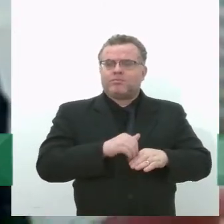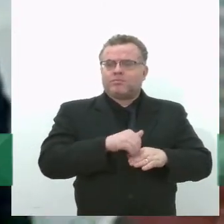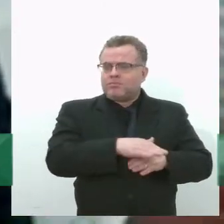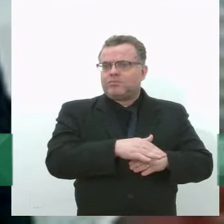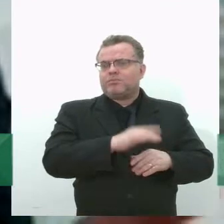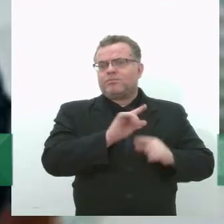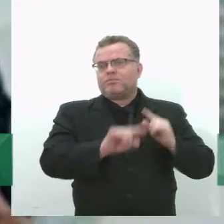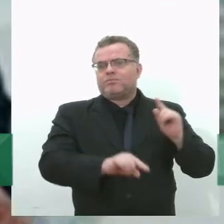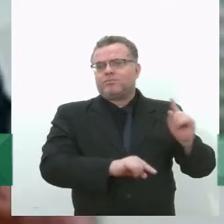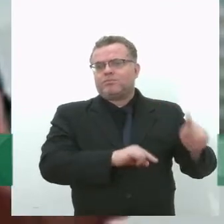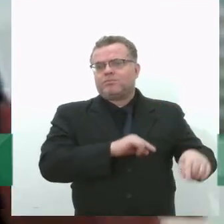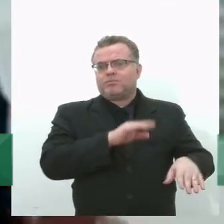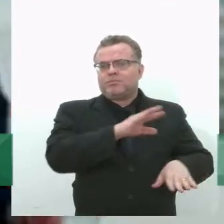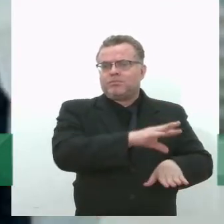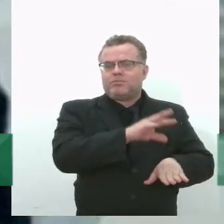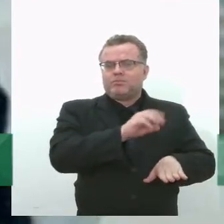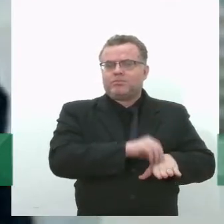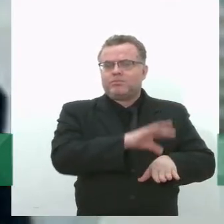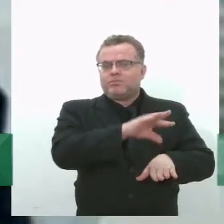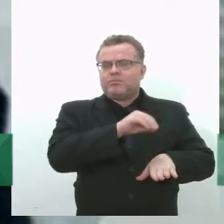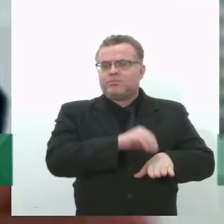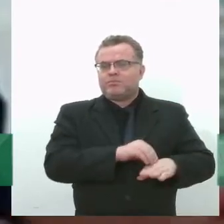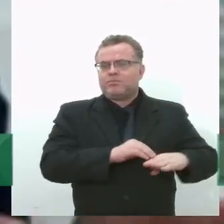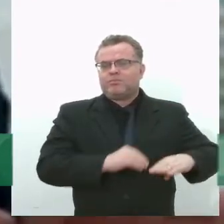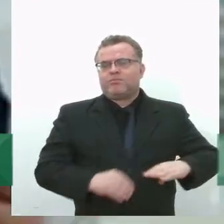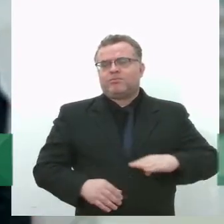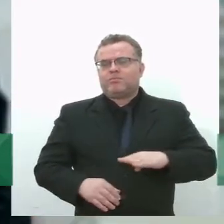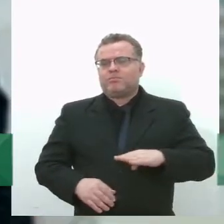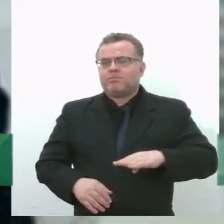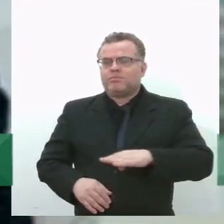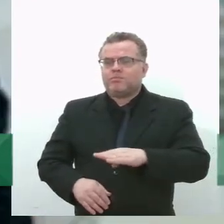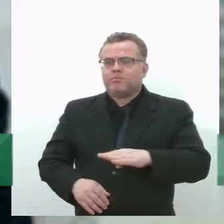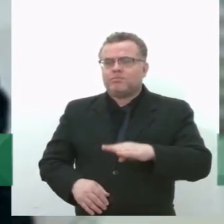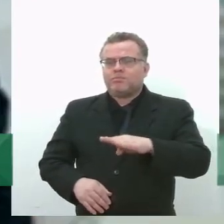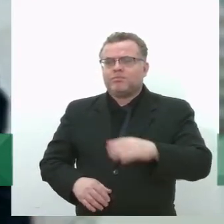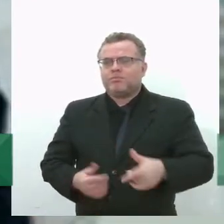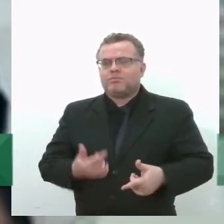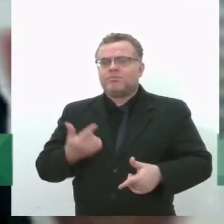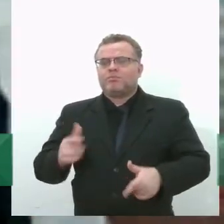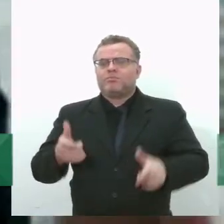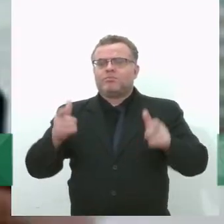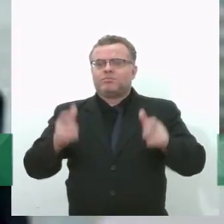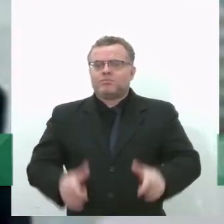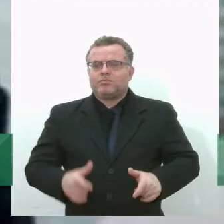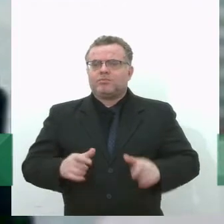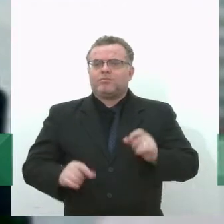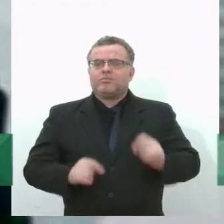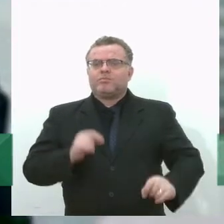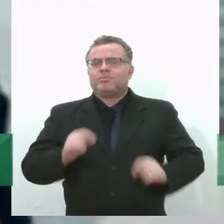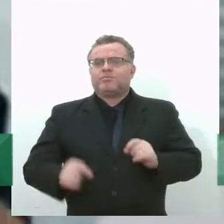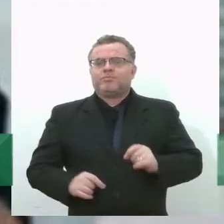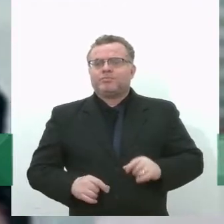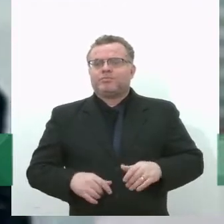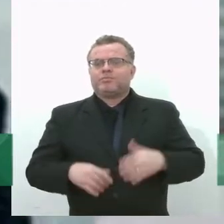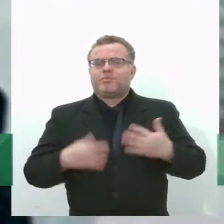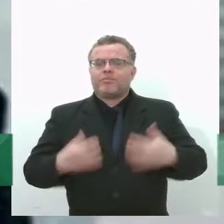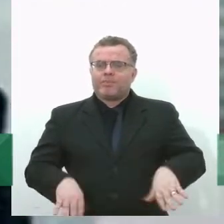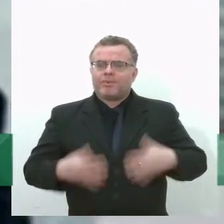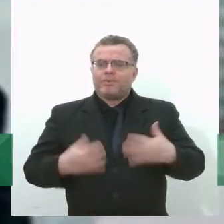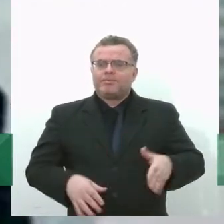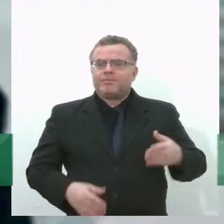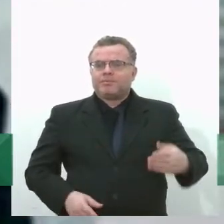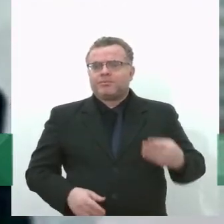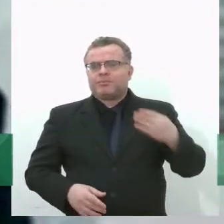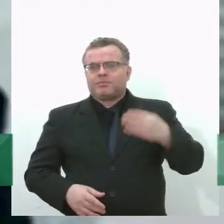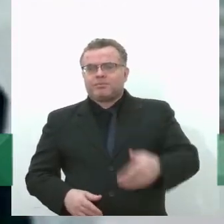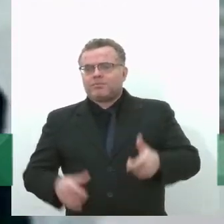para uma carreta, né? Um outro transporte, de um porte maior, que leva todo